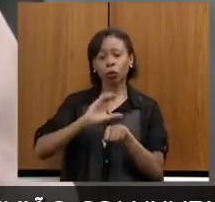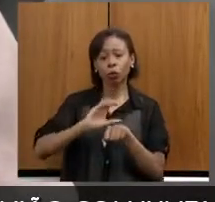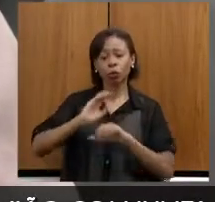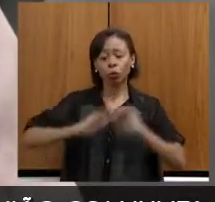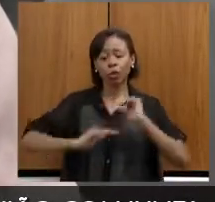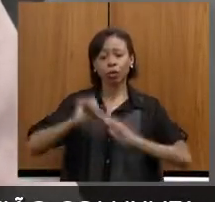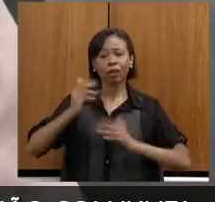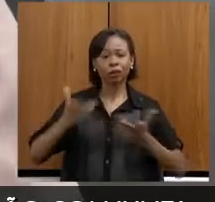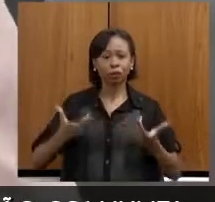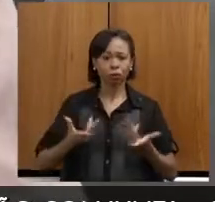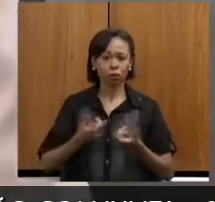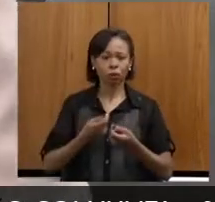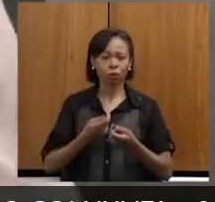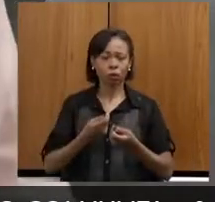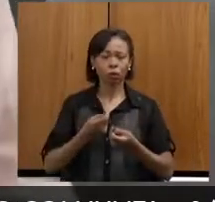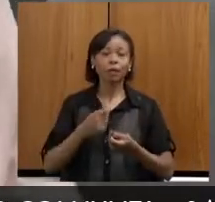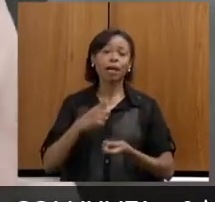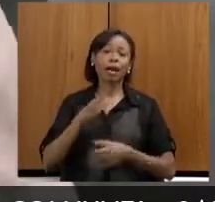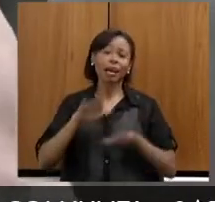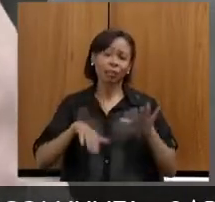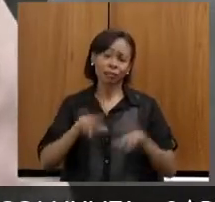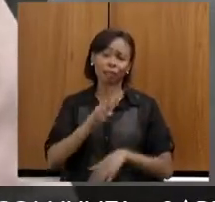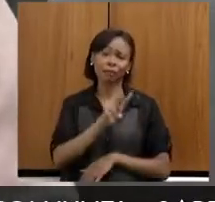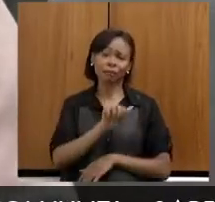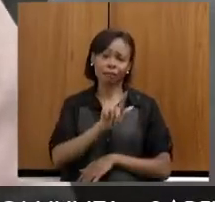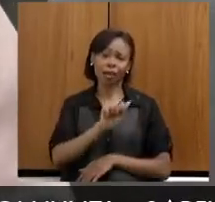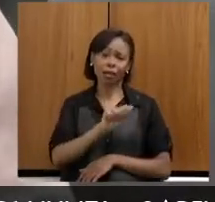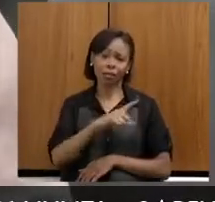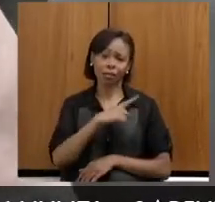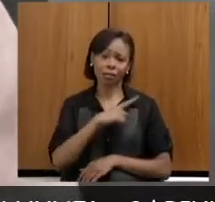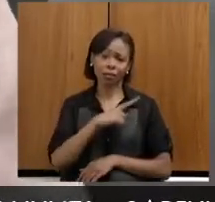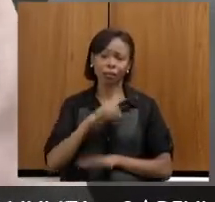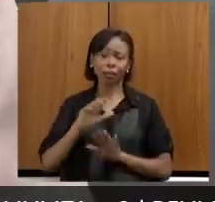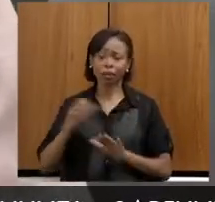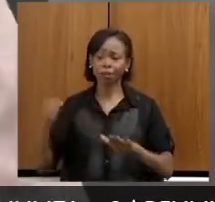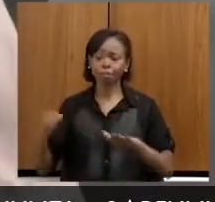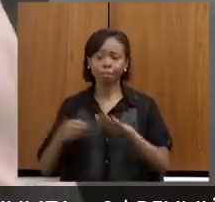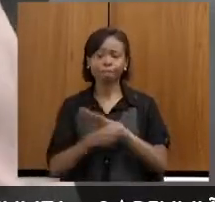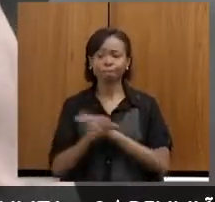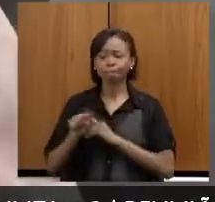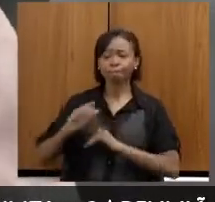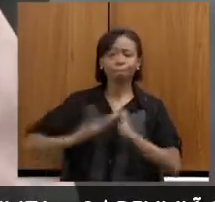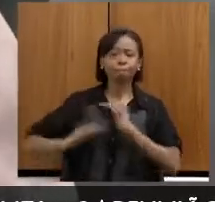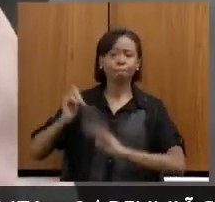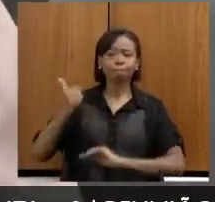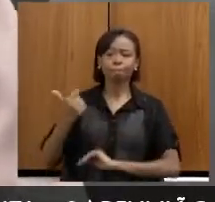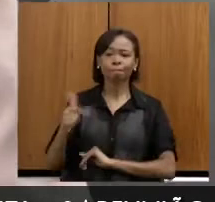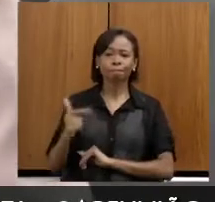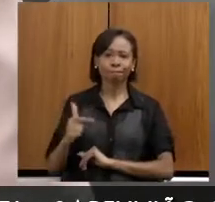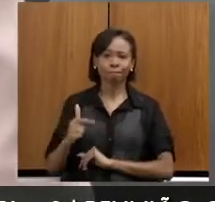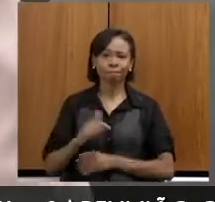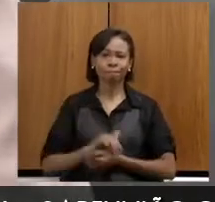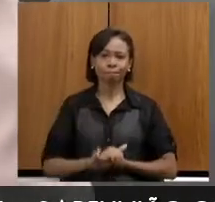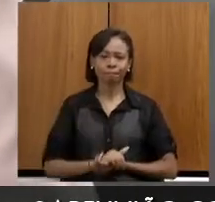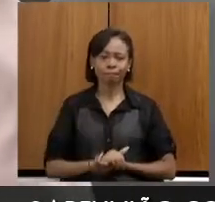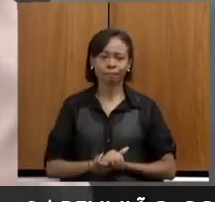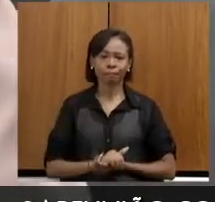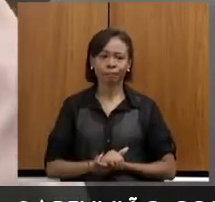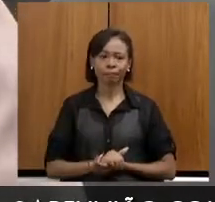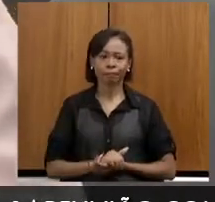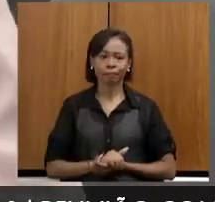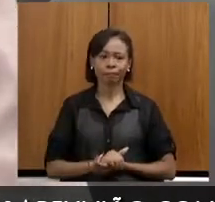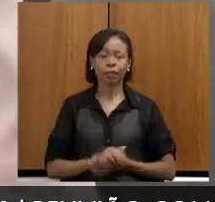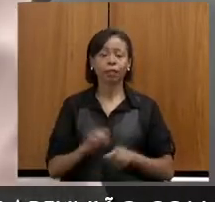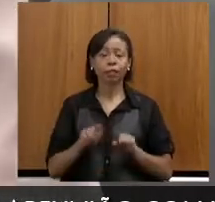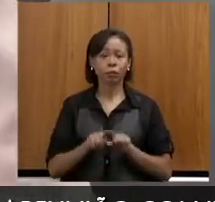vagas e eu não consigo pessoas para suprir essas vagas. E a outra questão também, eu preciso também fazer um trabalho